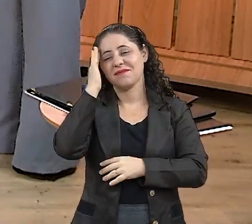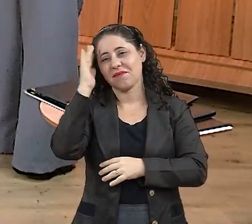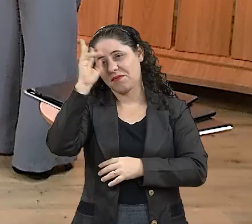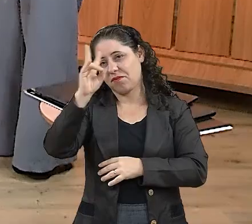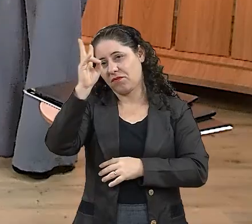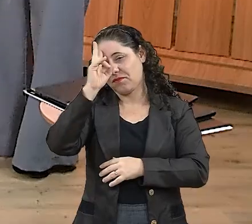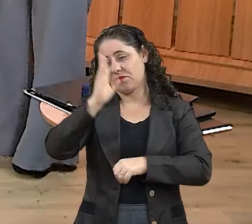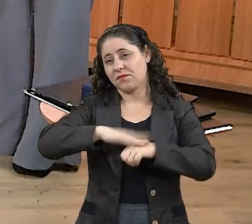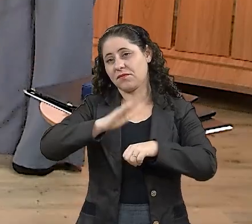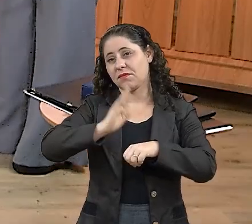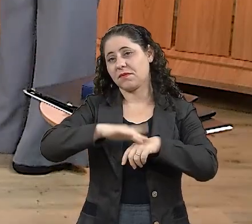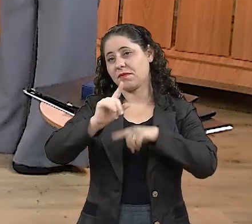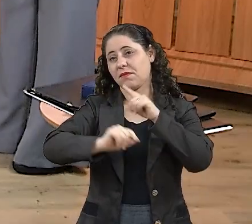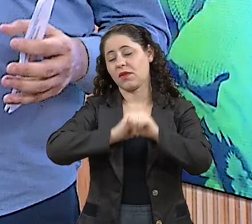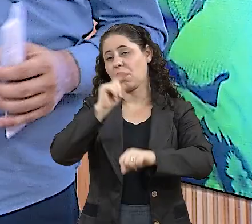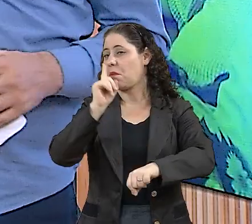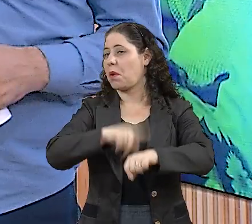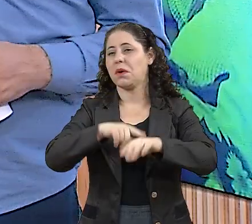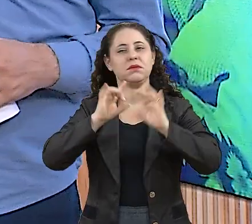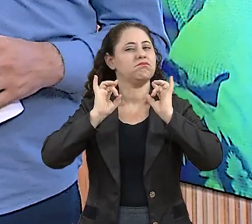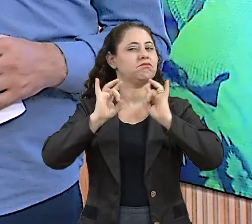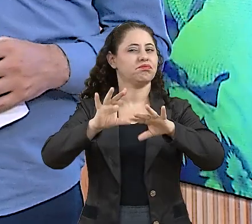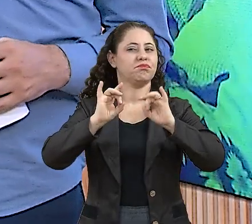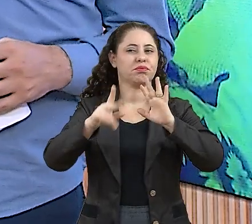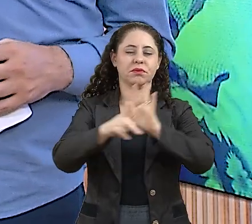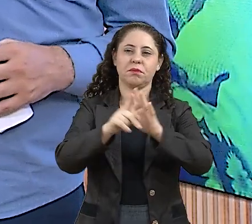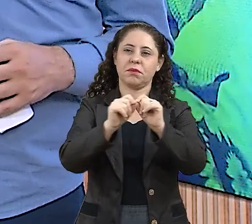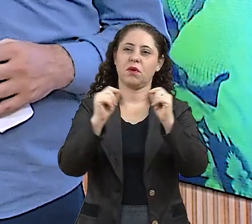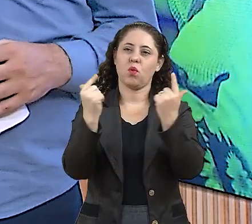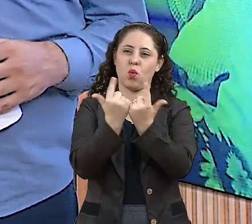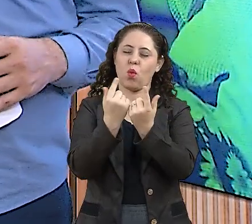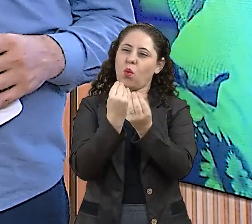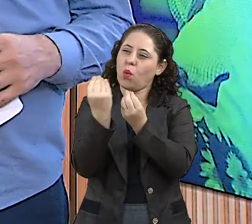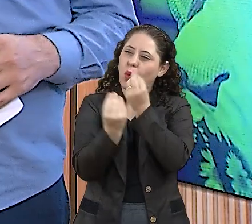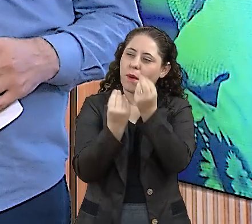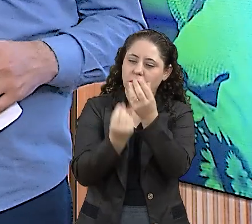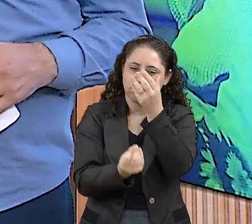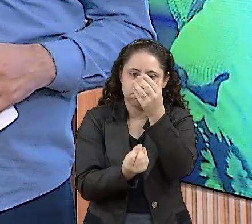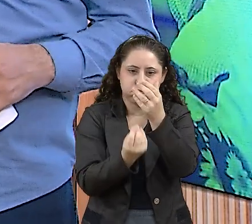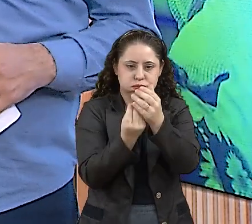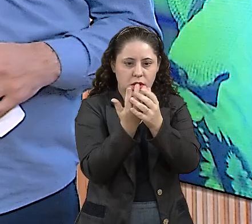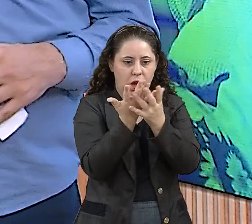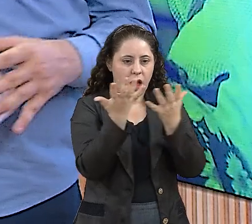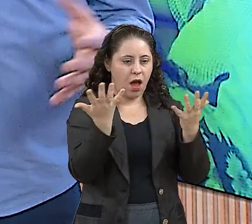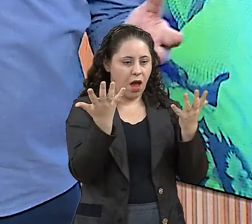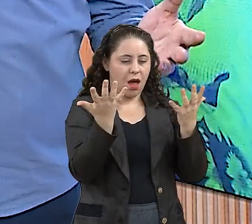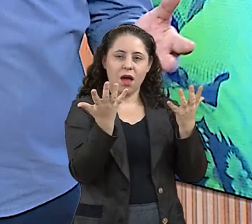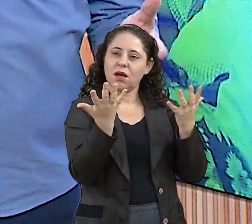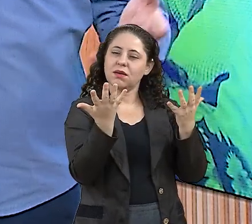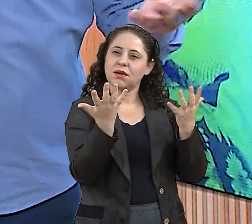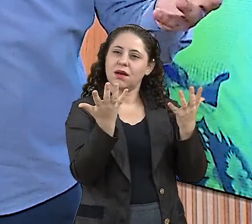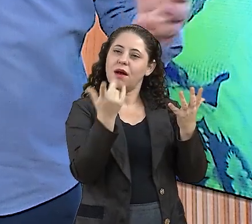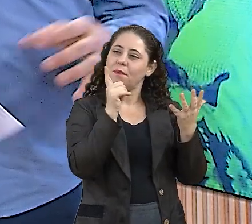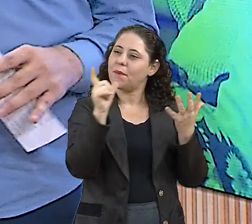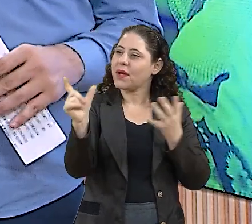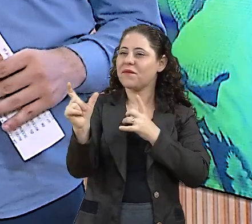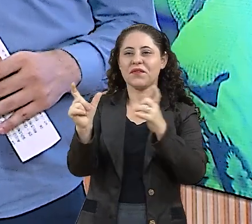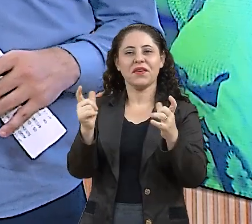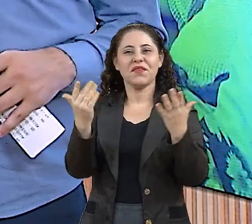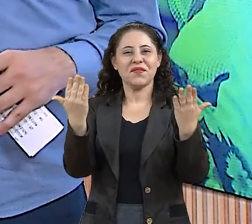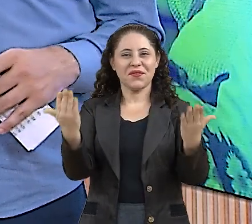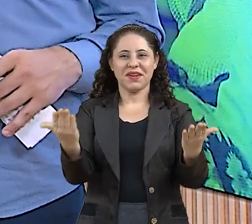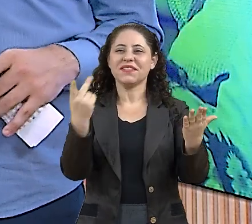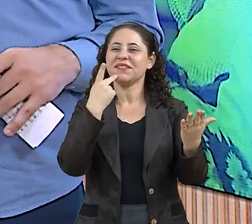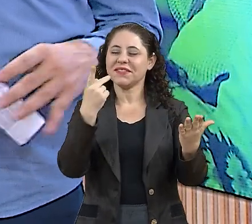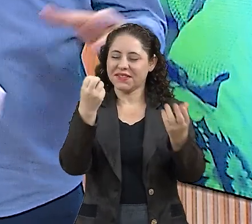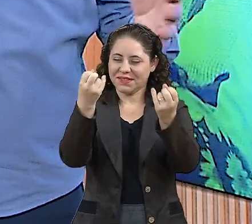história. Saber um pouco mais a respeito de um momento tão especial aqui da Assembleia, como nasceu essa honraria, muito interessante. E a gente deixa a palavra final para vocês. As